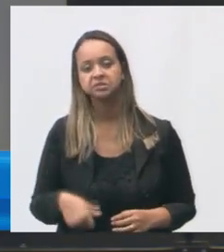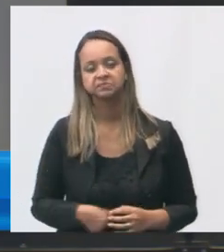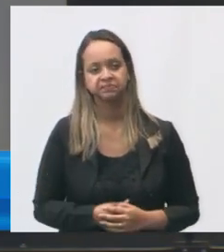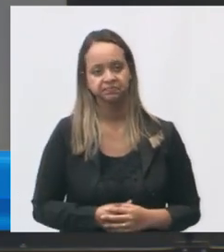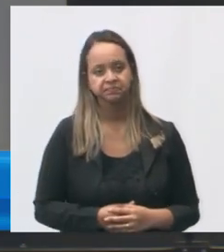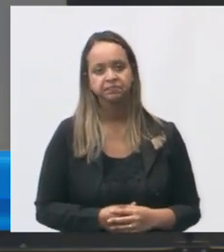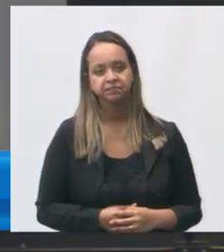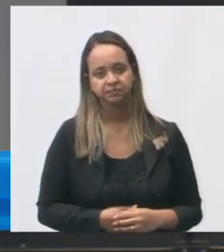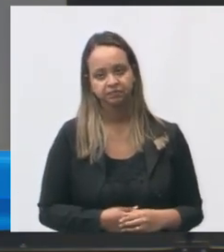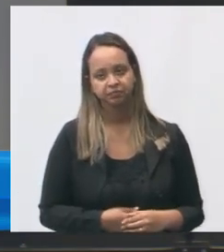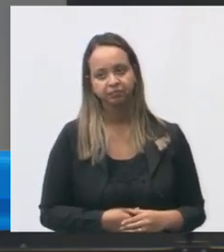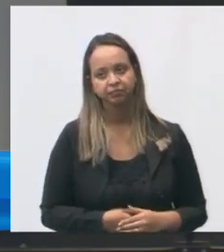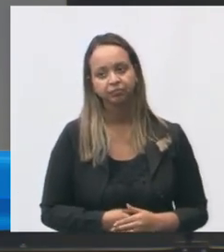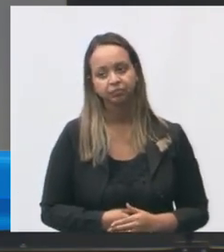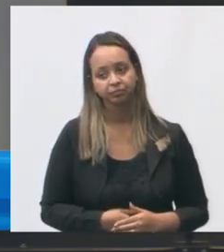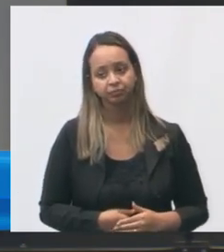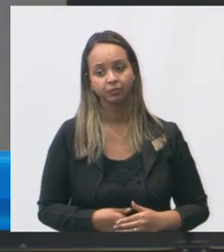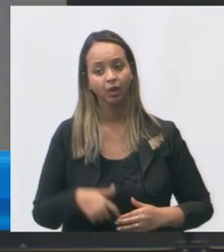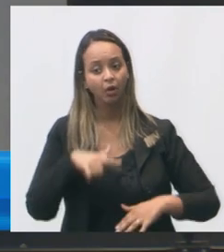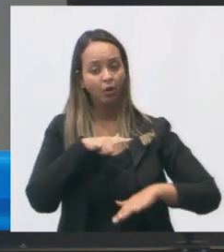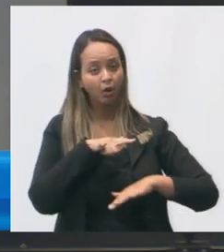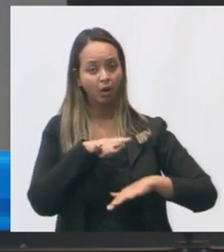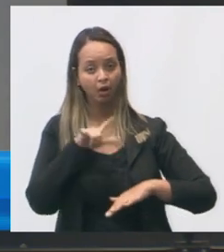aqui são fotos dos banheiros